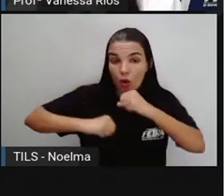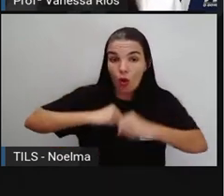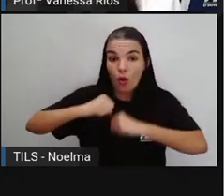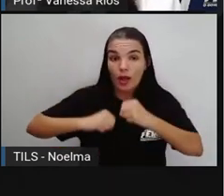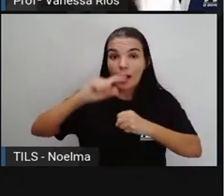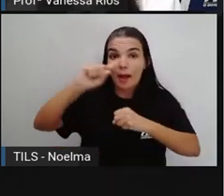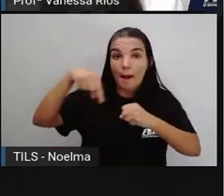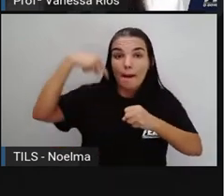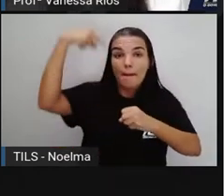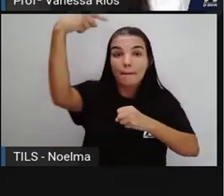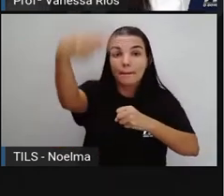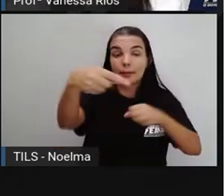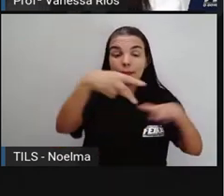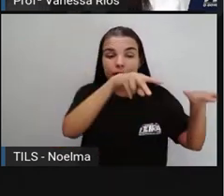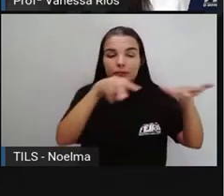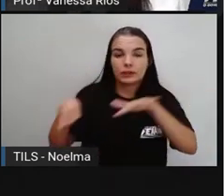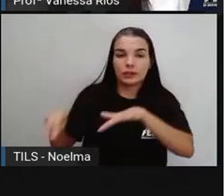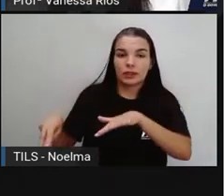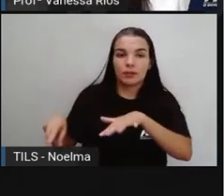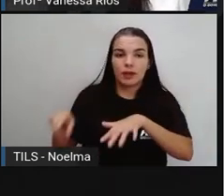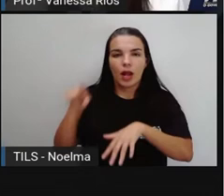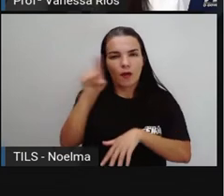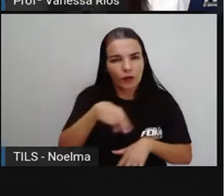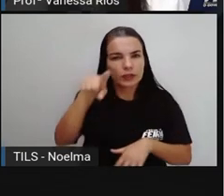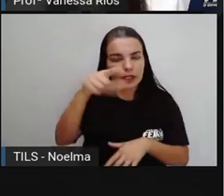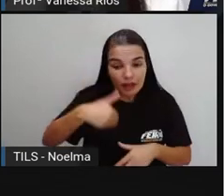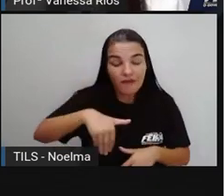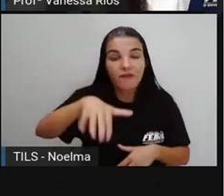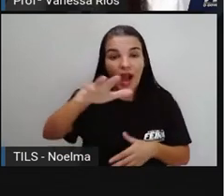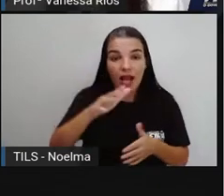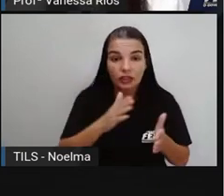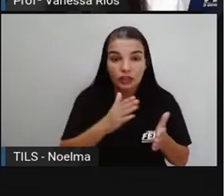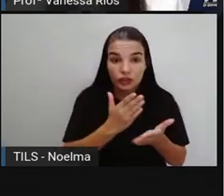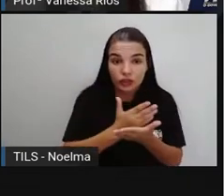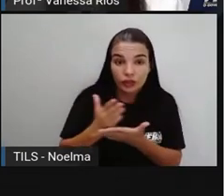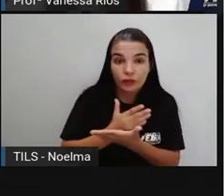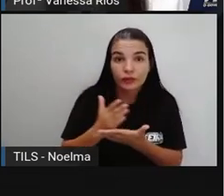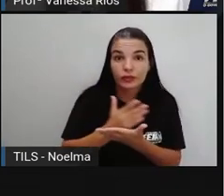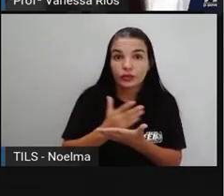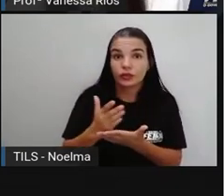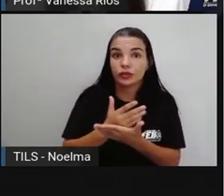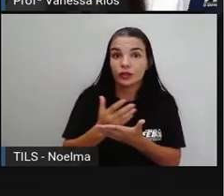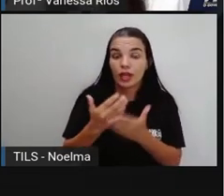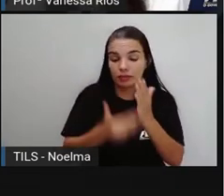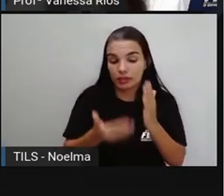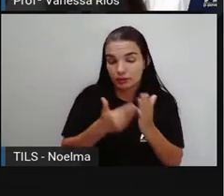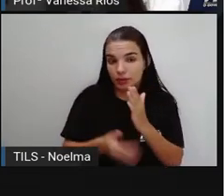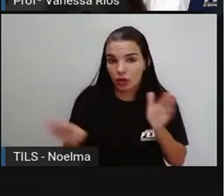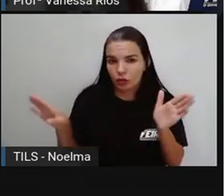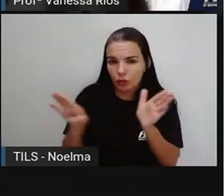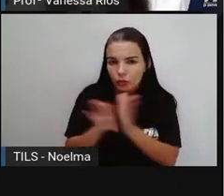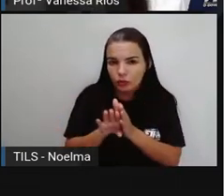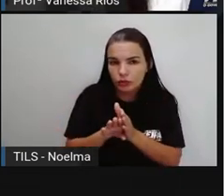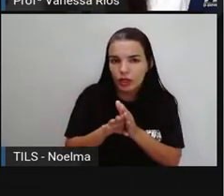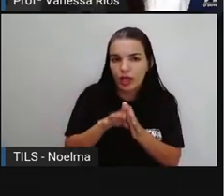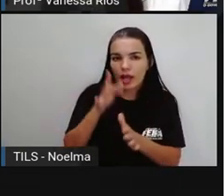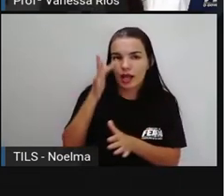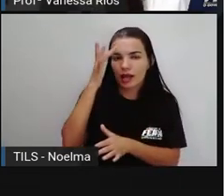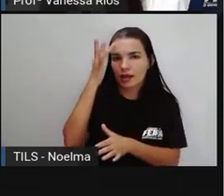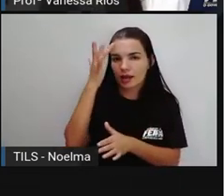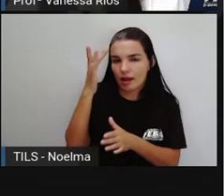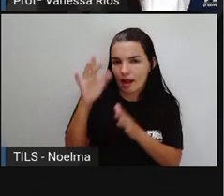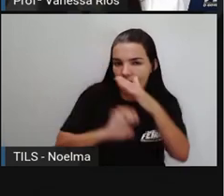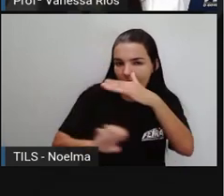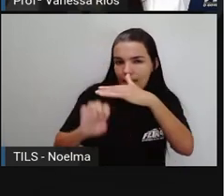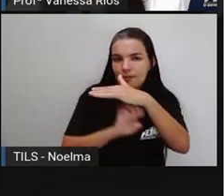semana. Vocês dividirão a despesa entre todos quando chegarmos à empresa. Então, a gente